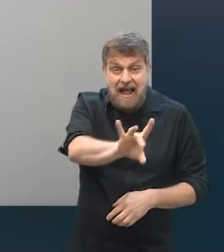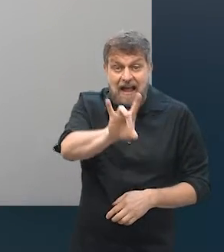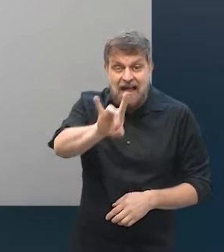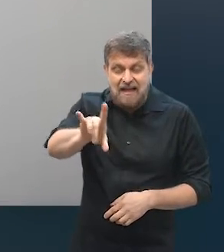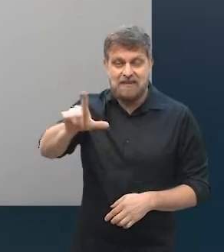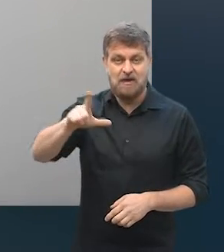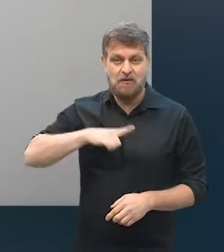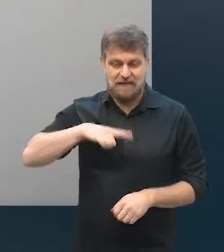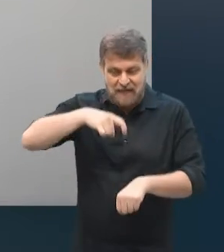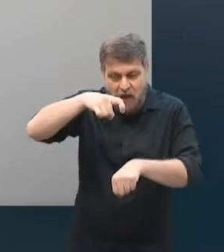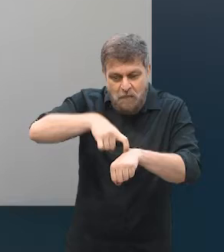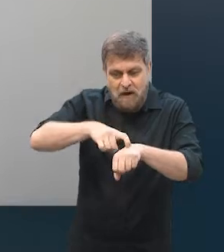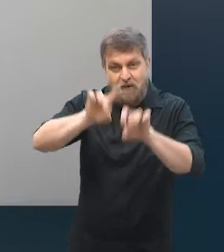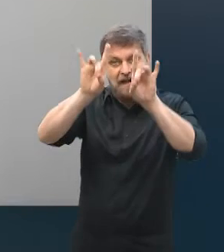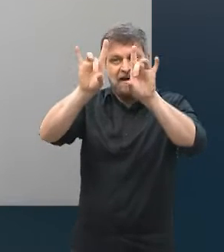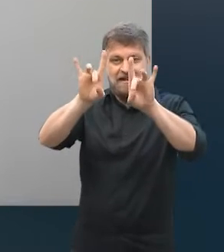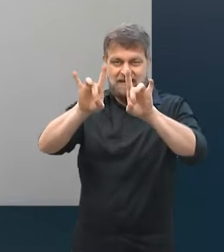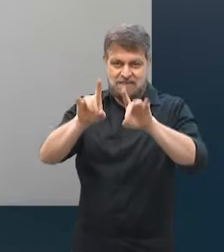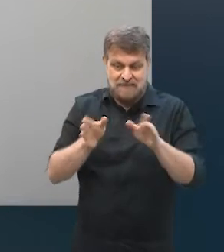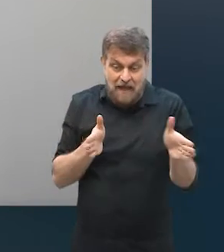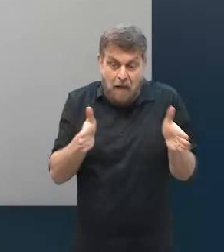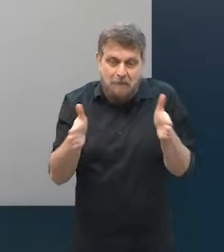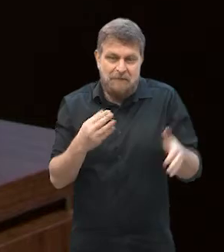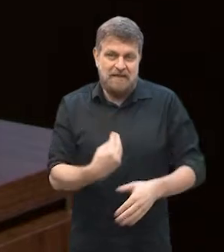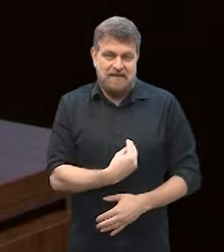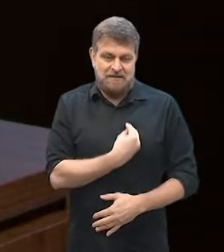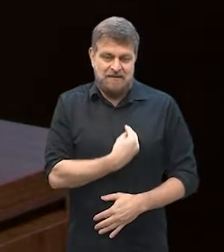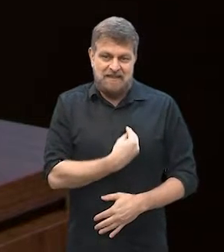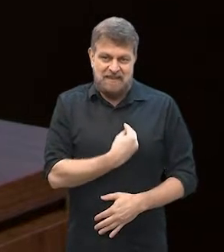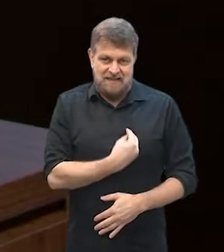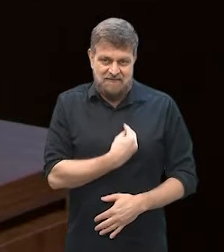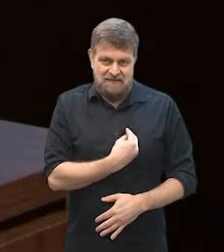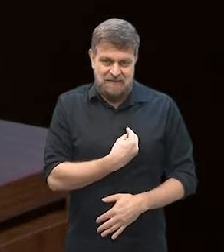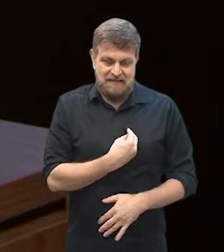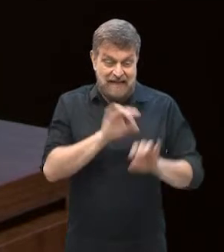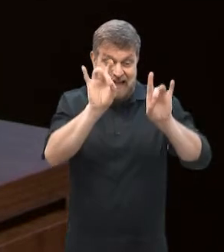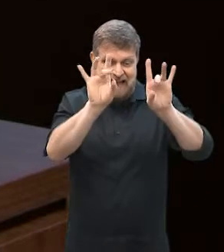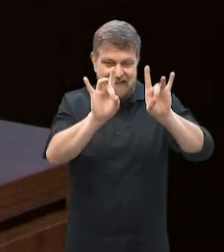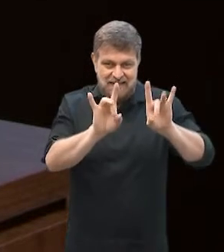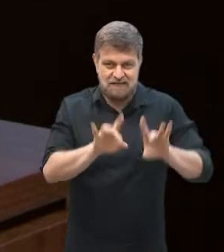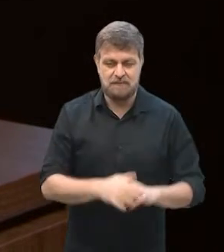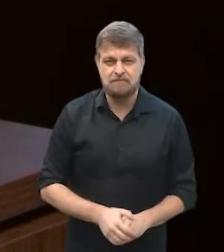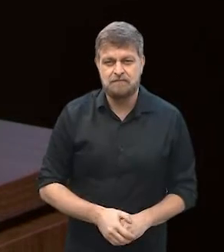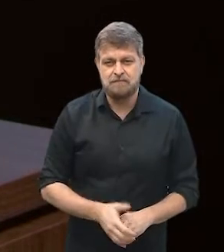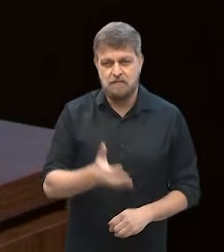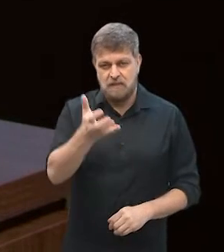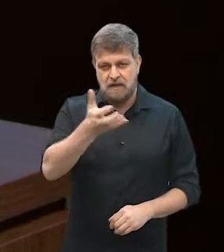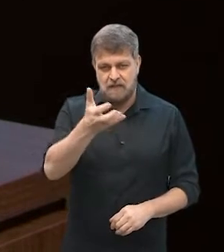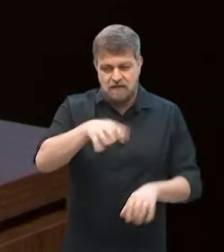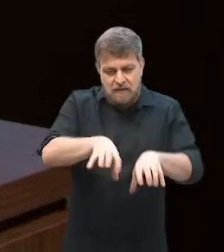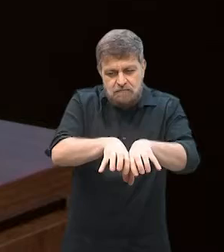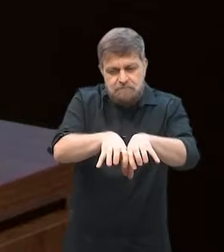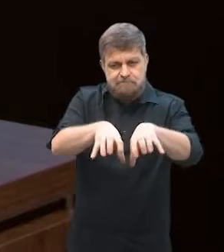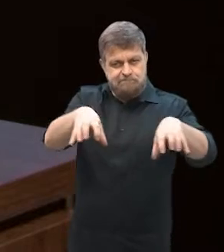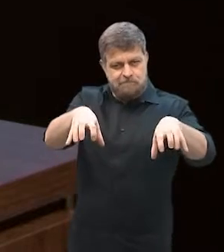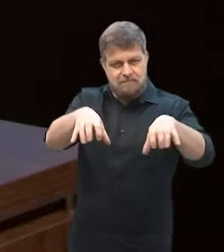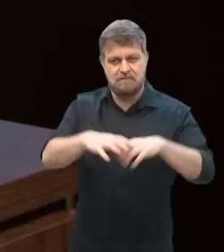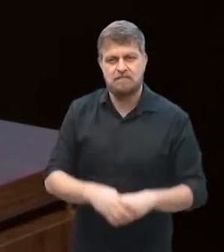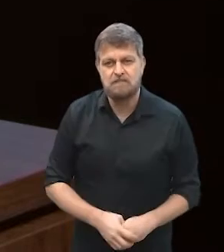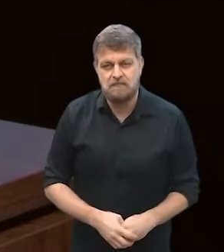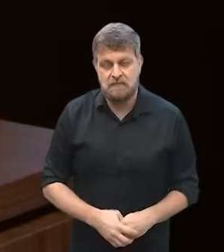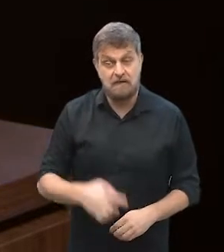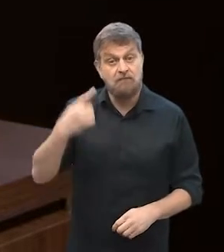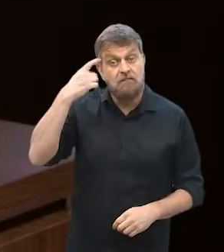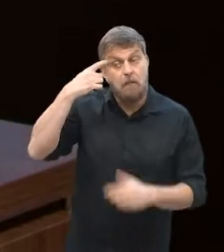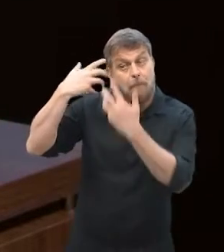momento específico, está passando por um momento específico e aí eu quero dividir, eu